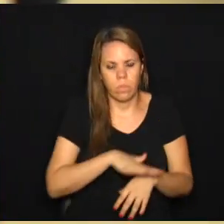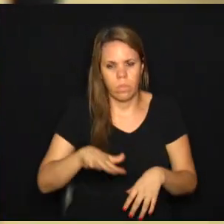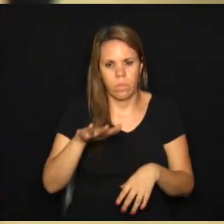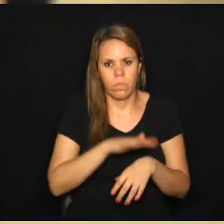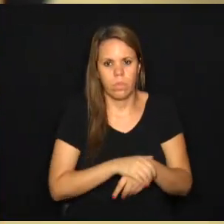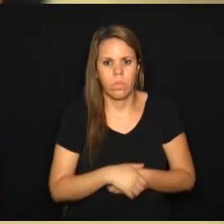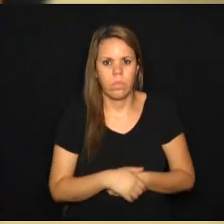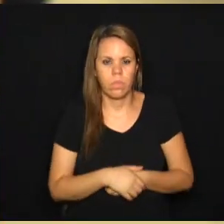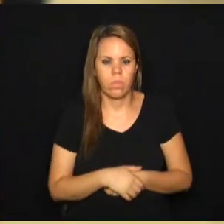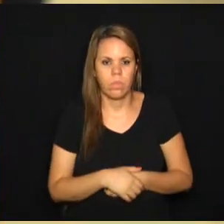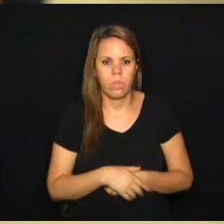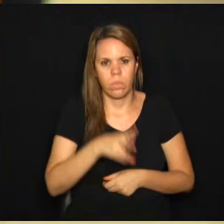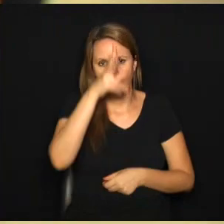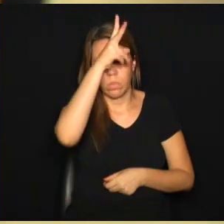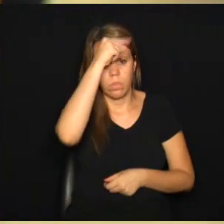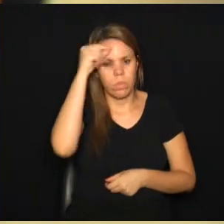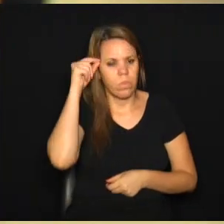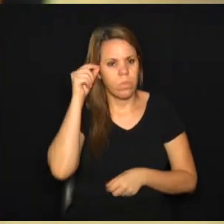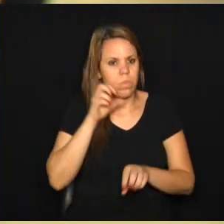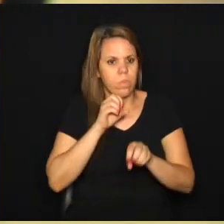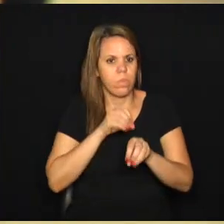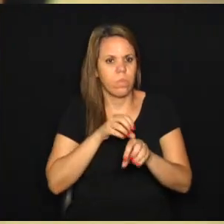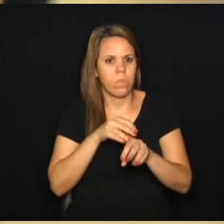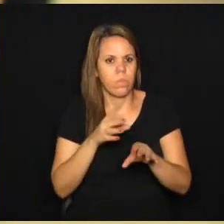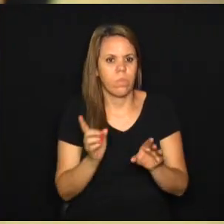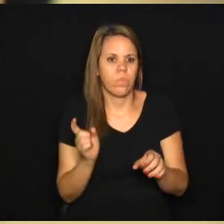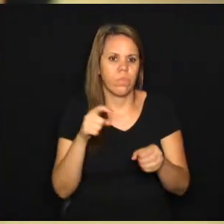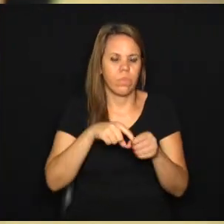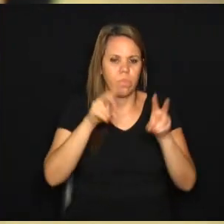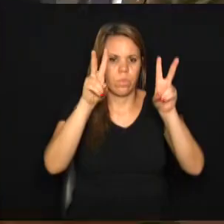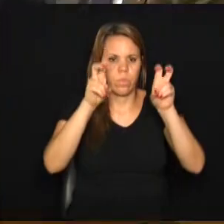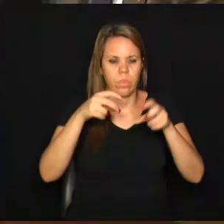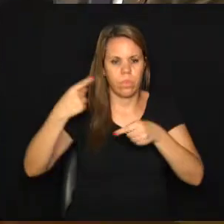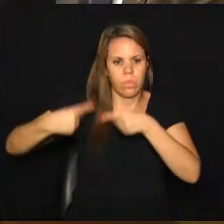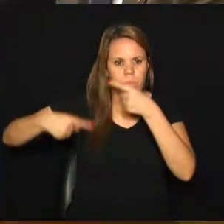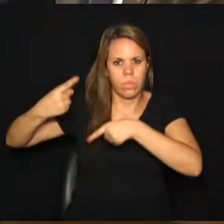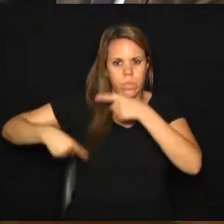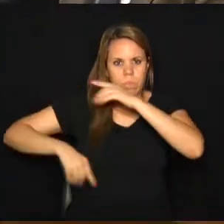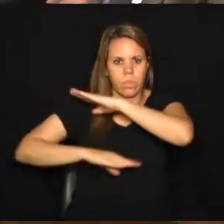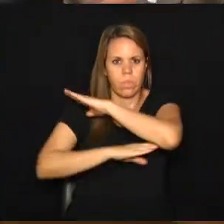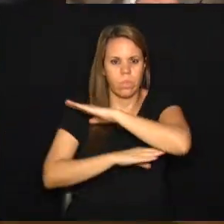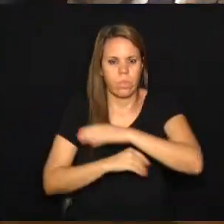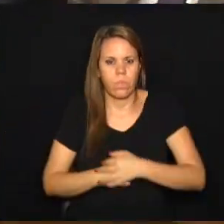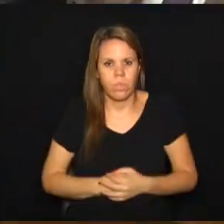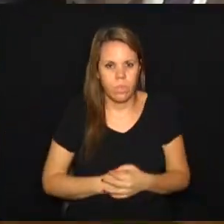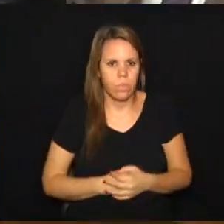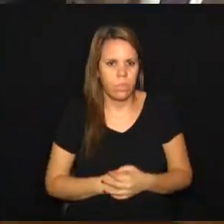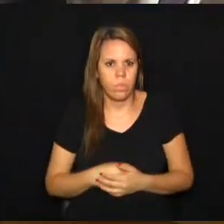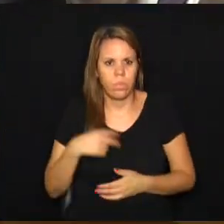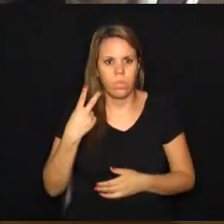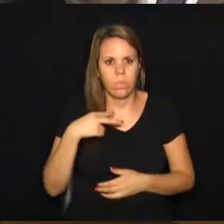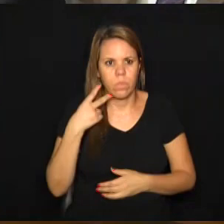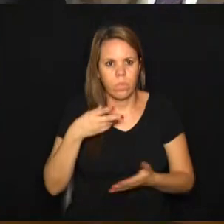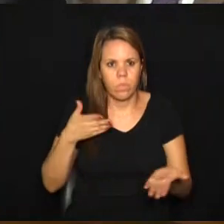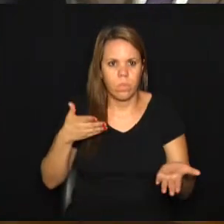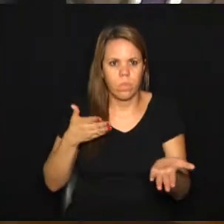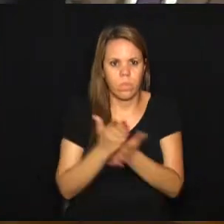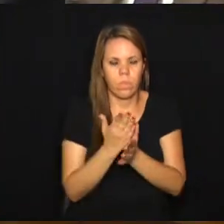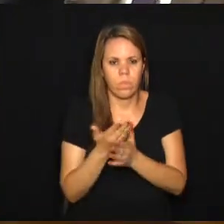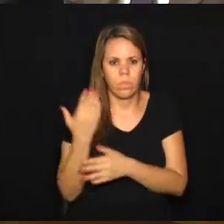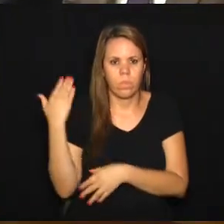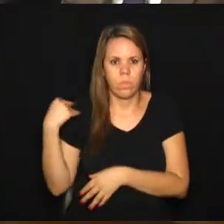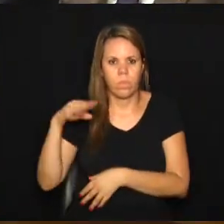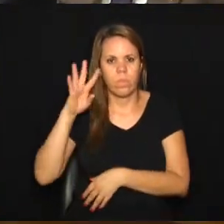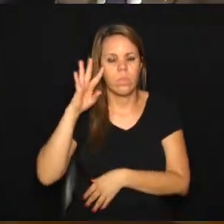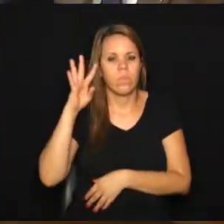especiais na rede pública de ensino volta a ser tema de discussão na Câmara Municipal. Os vereadores aprovaram na última